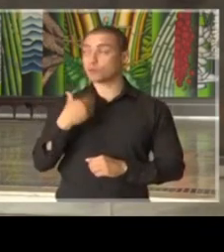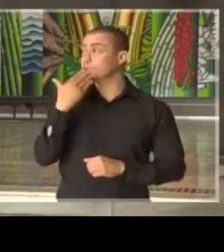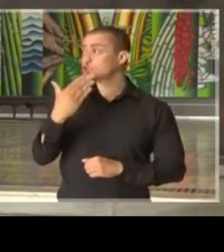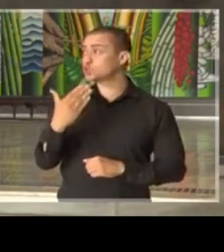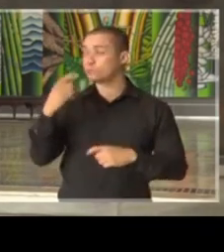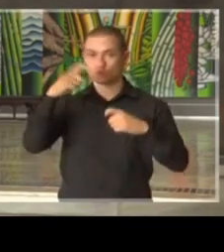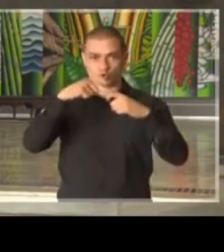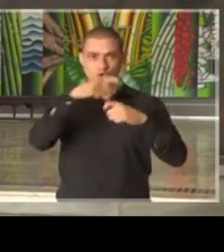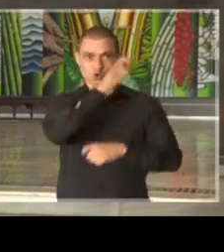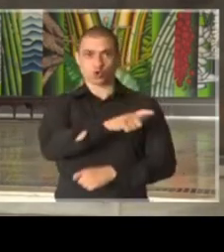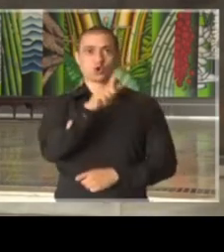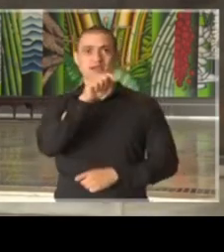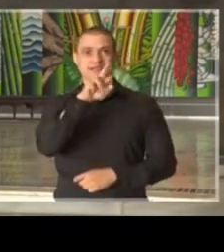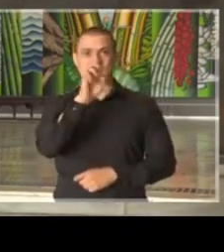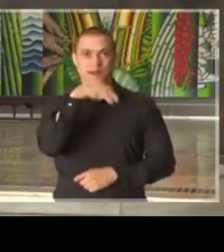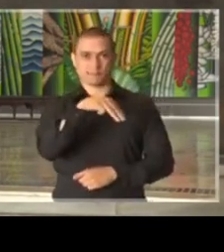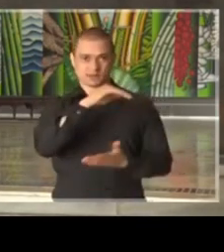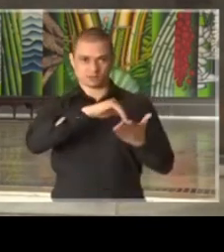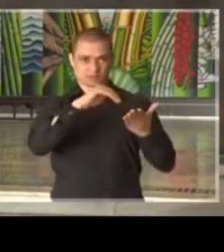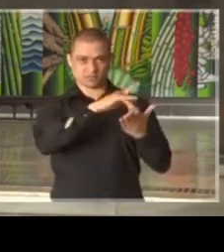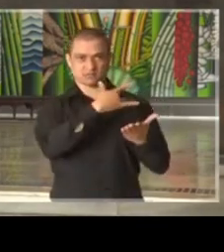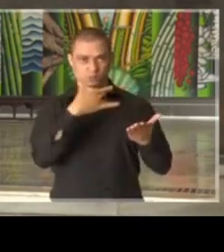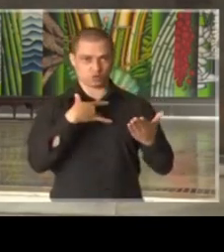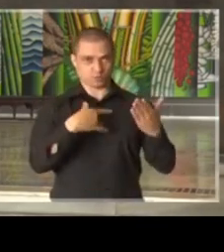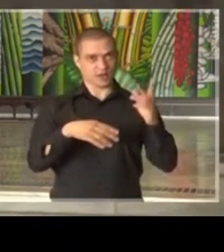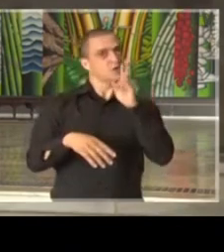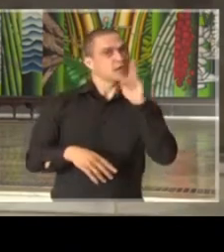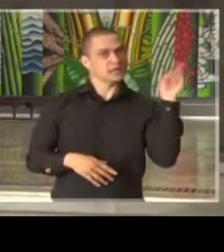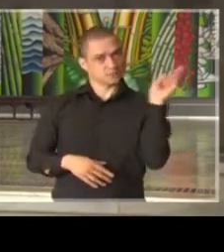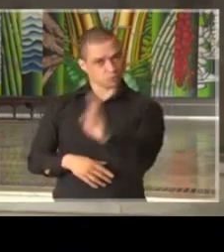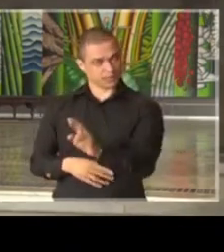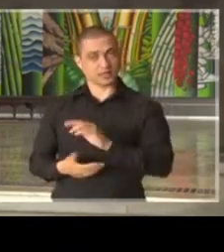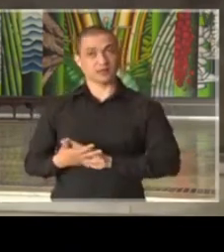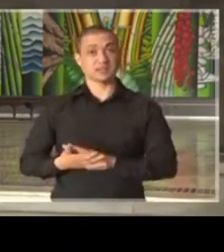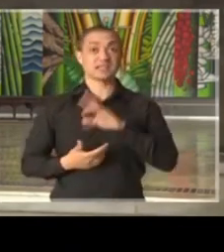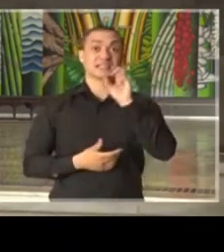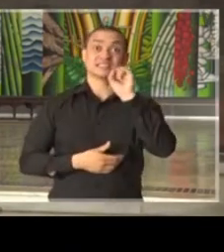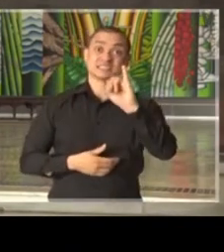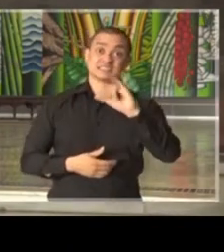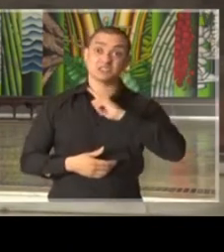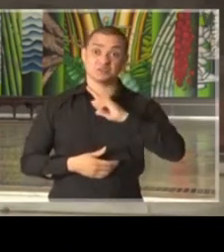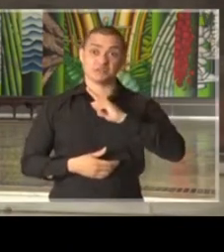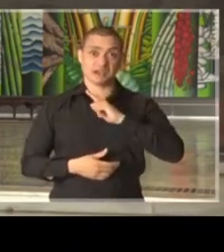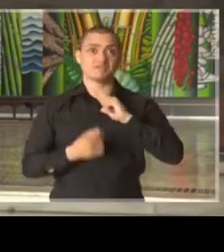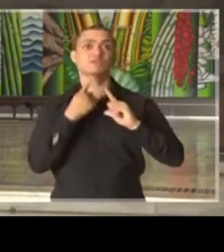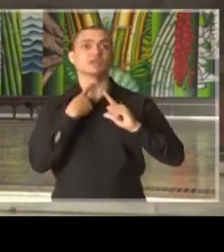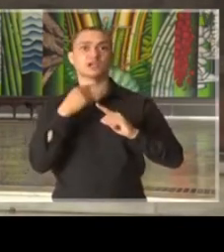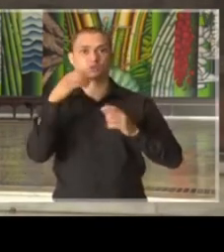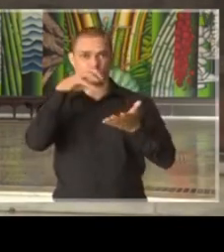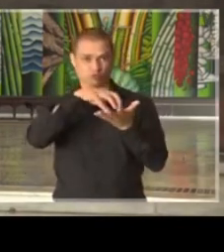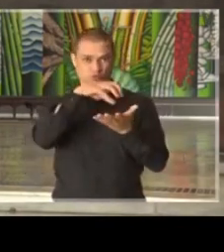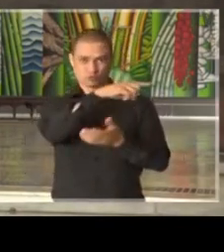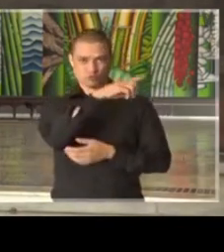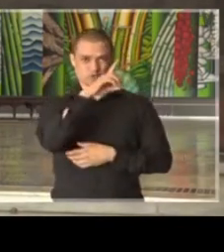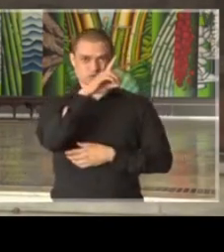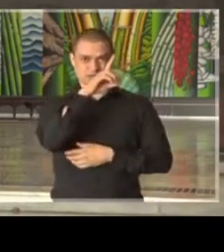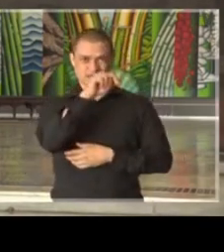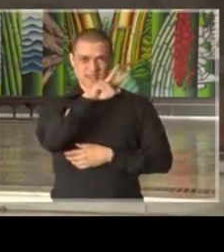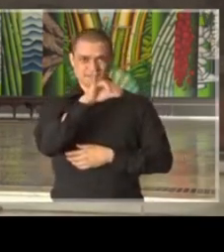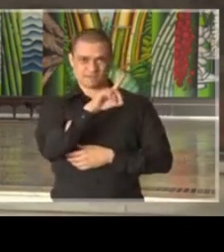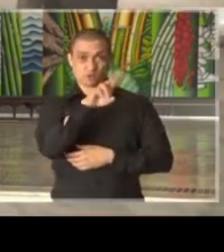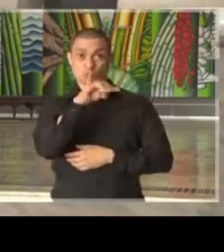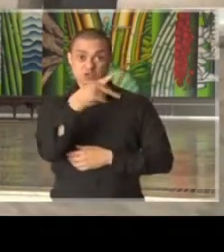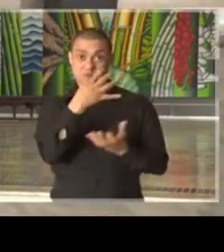doutor Henrique Guerma, secretário de Saúde do Estado de São Paulo, que possa responder. Se houver desejo do doutor Davi Uip e Edson Aparecido de